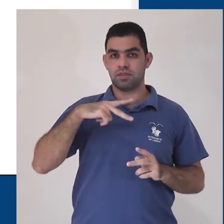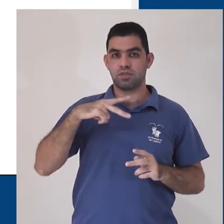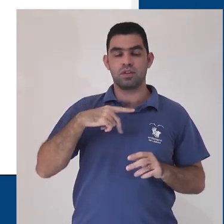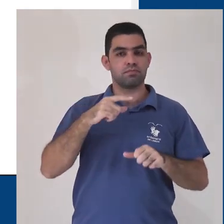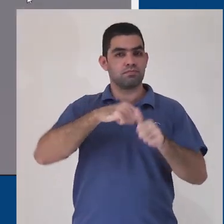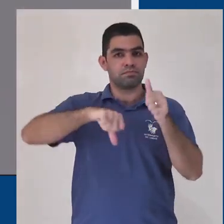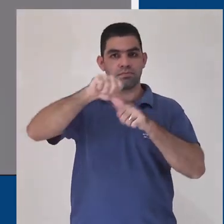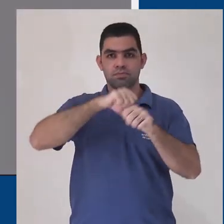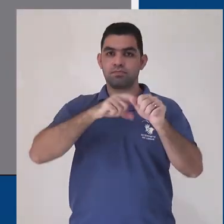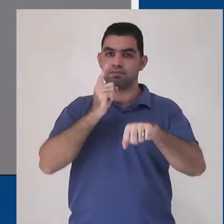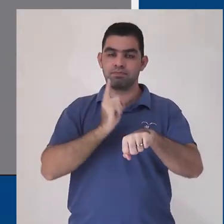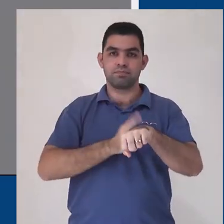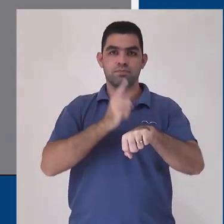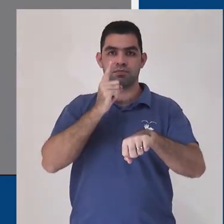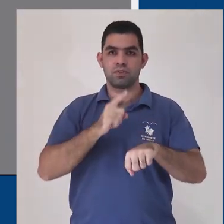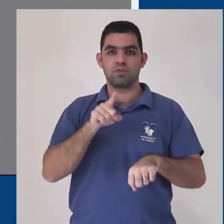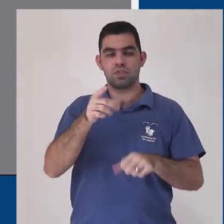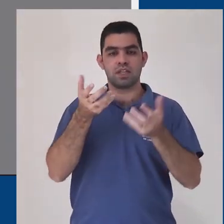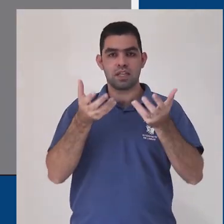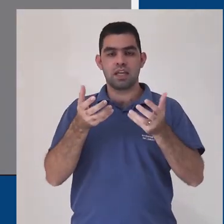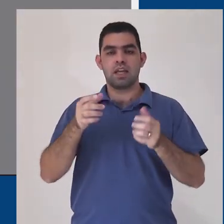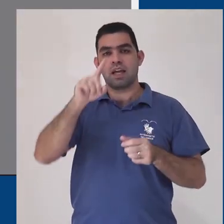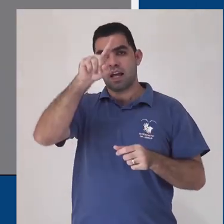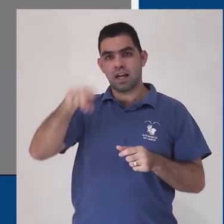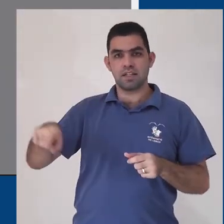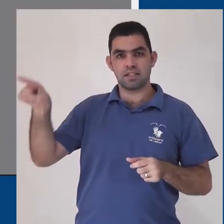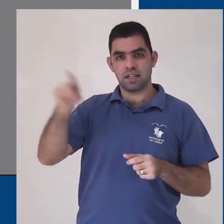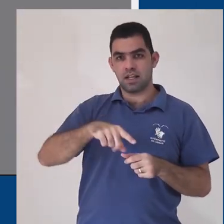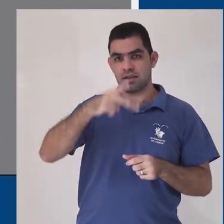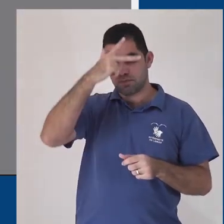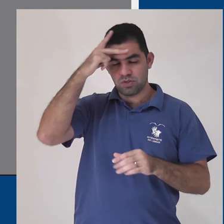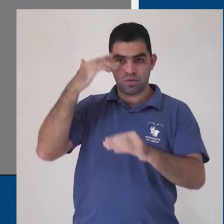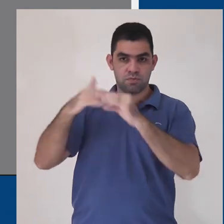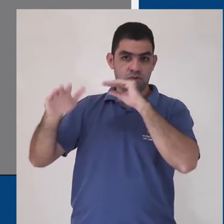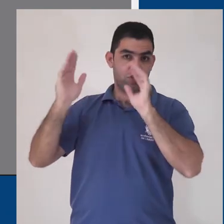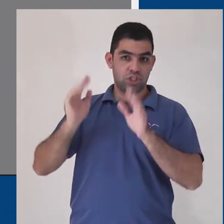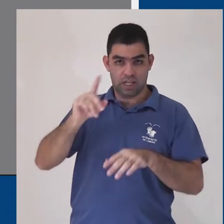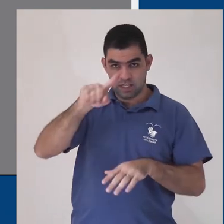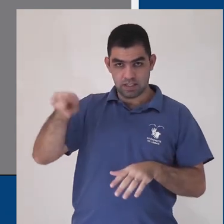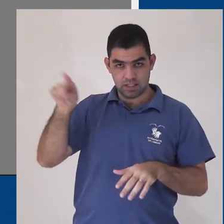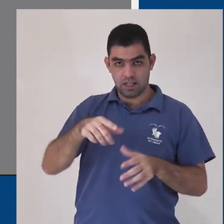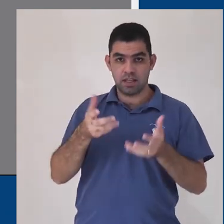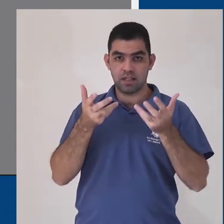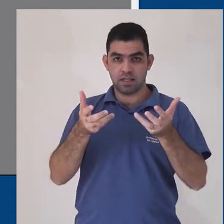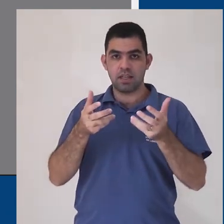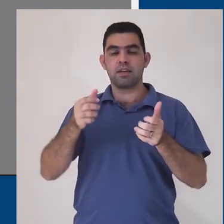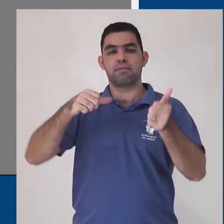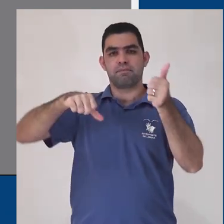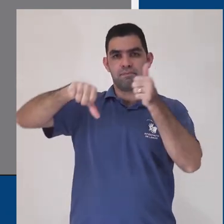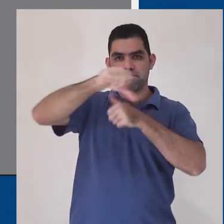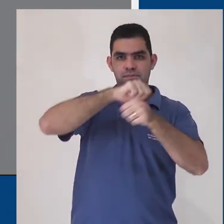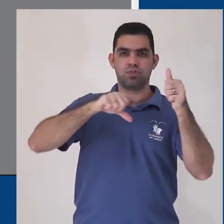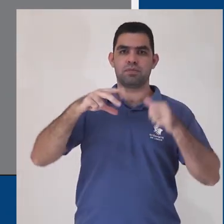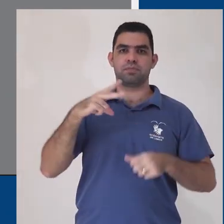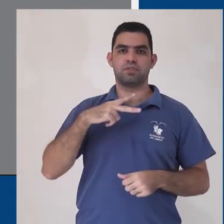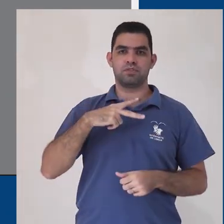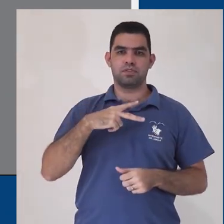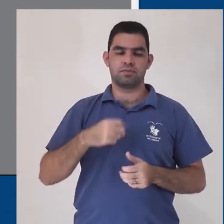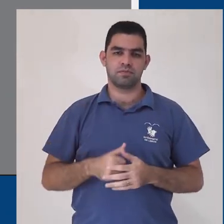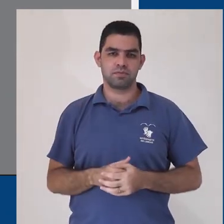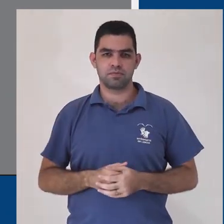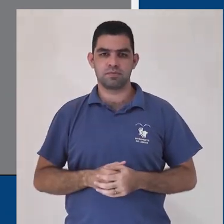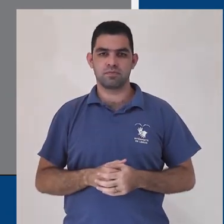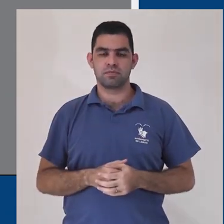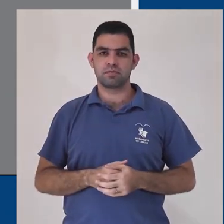a sua configuração de privacidade muda automaticamente. Então, caso queira cancelar o acesso de quem já recebeu o link, selecione novamente